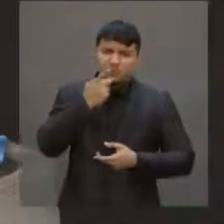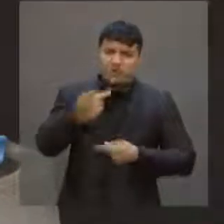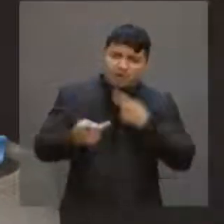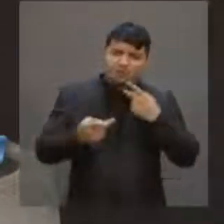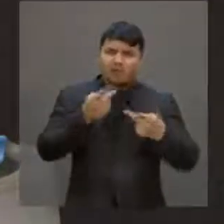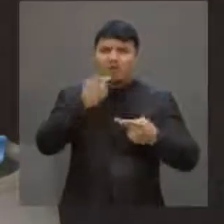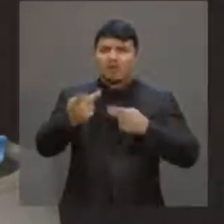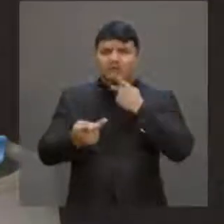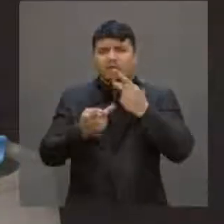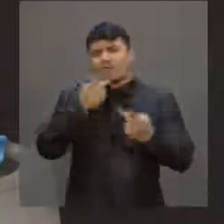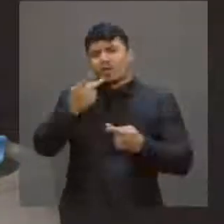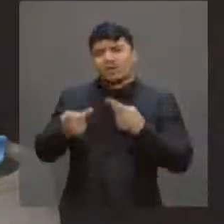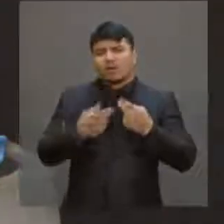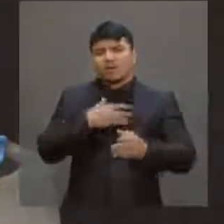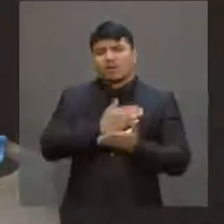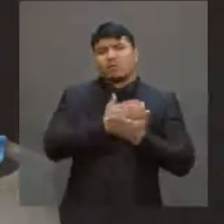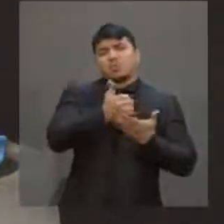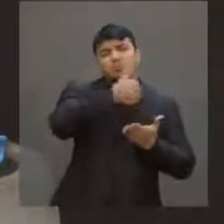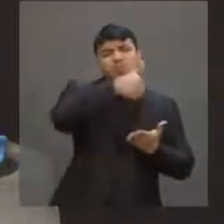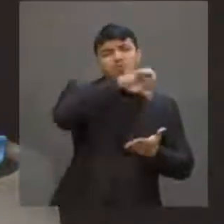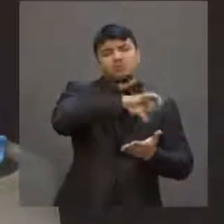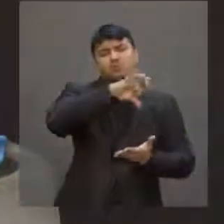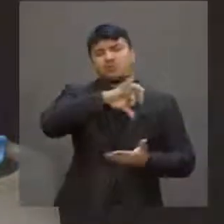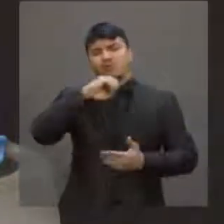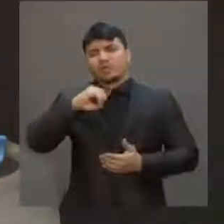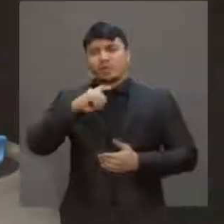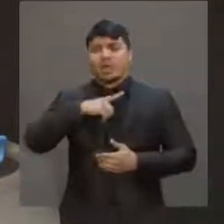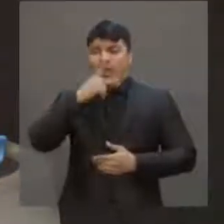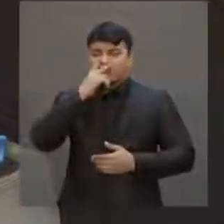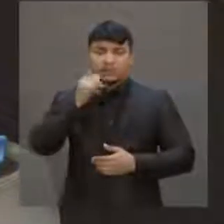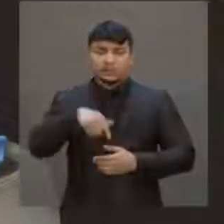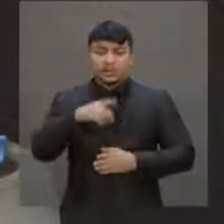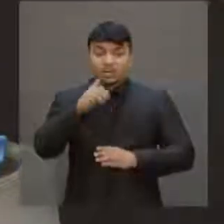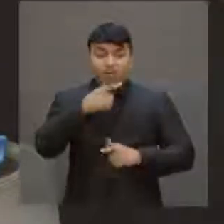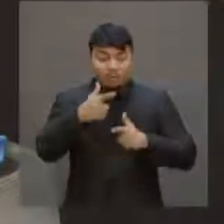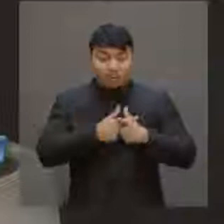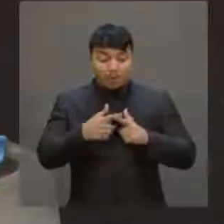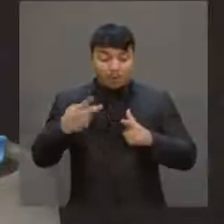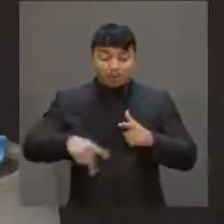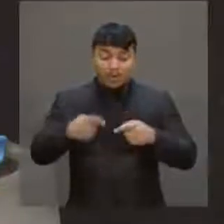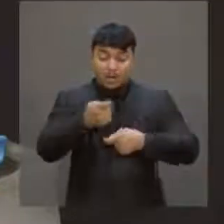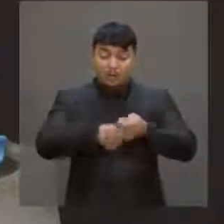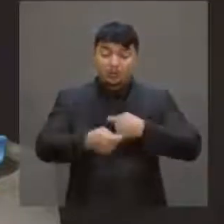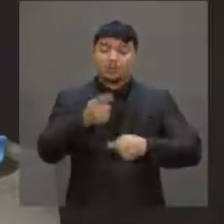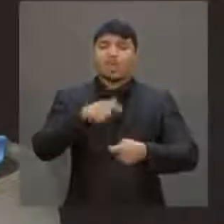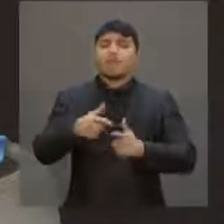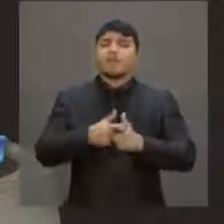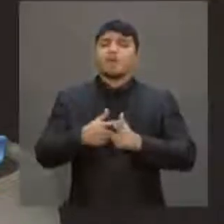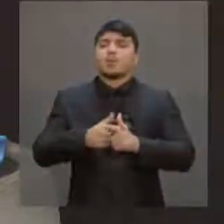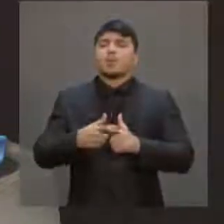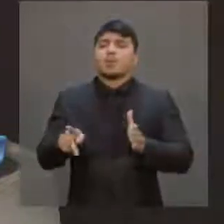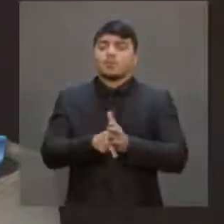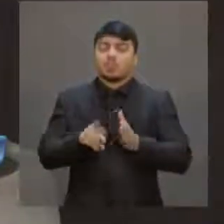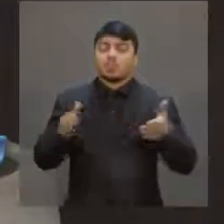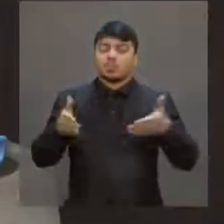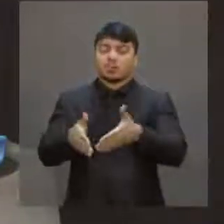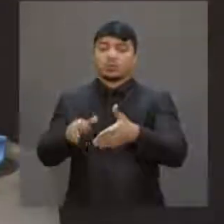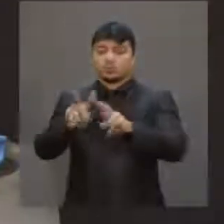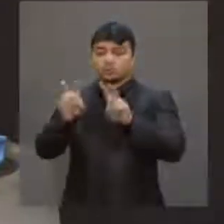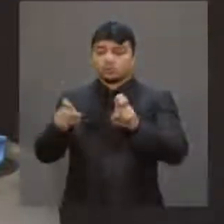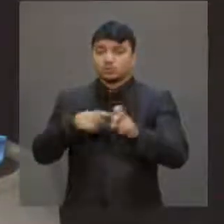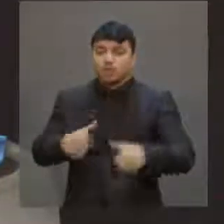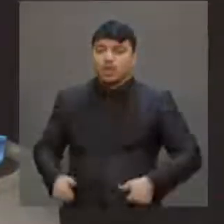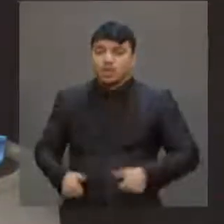sendo desenvolvida desde os anos 90, de que o problema da economia brasileira seria um problema relativo ao